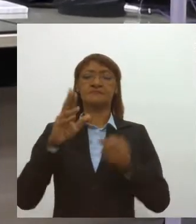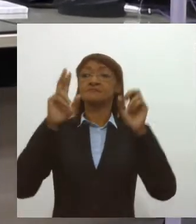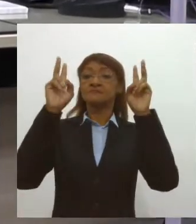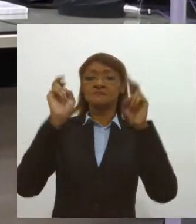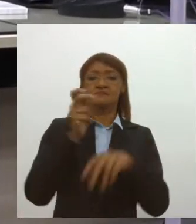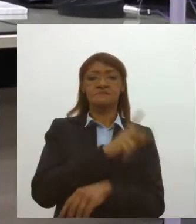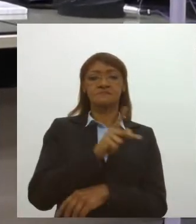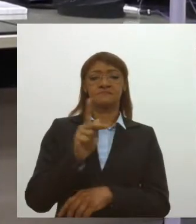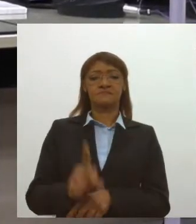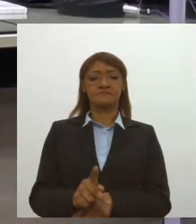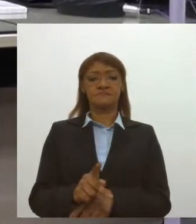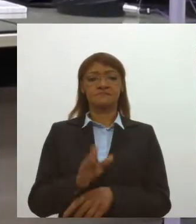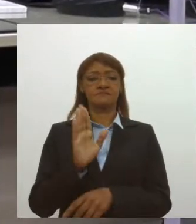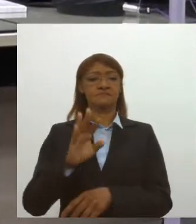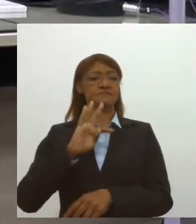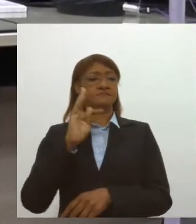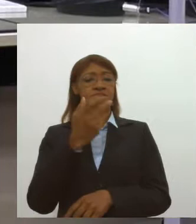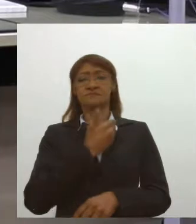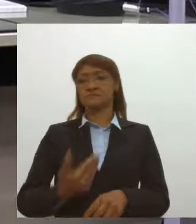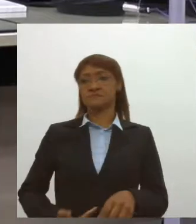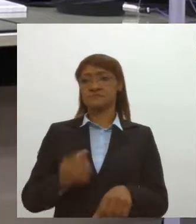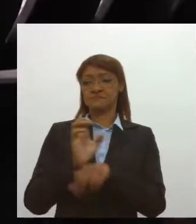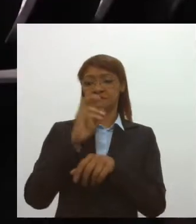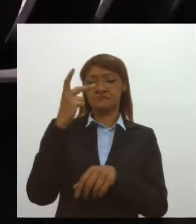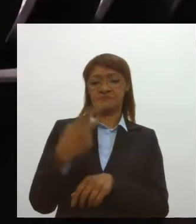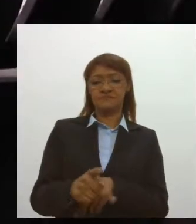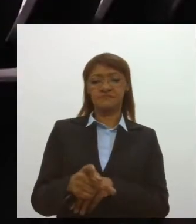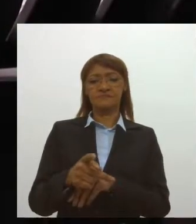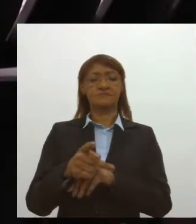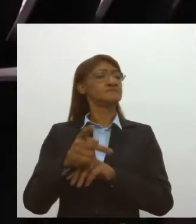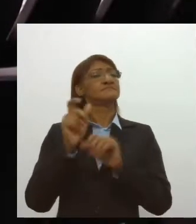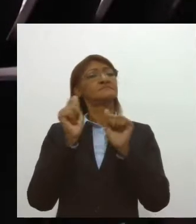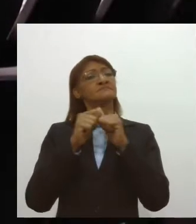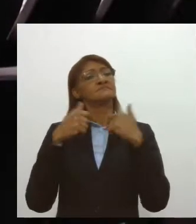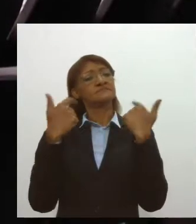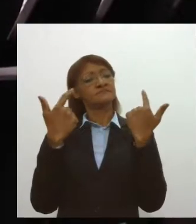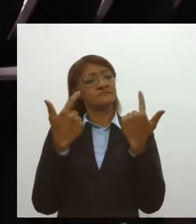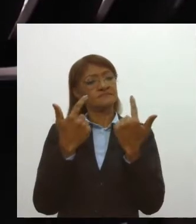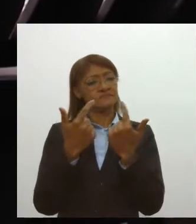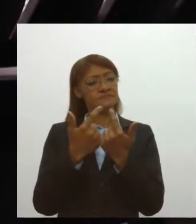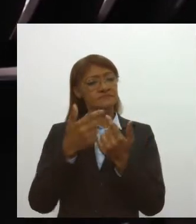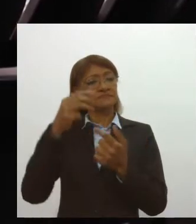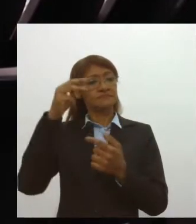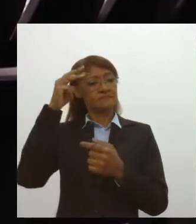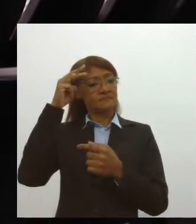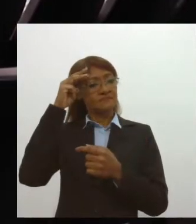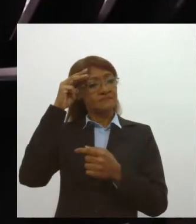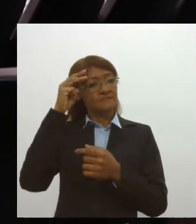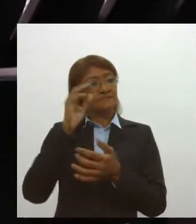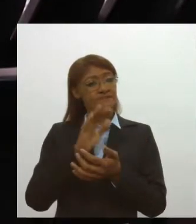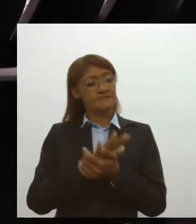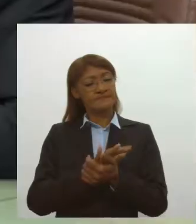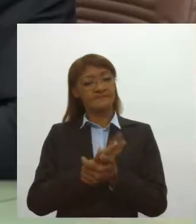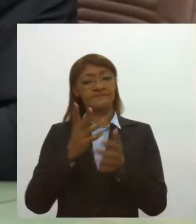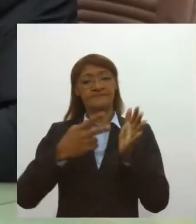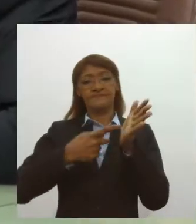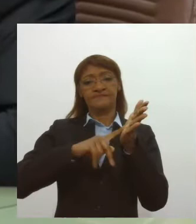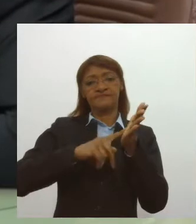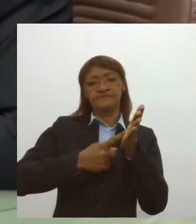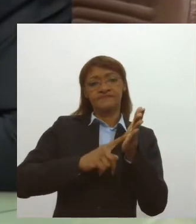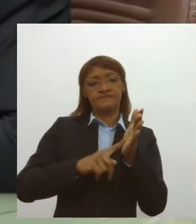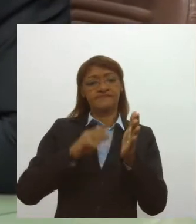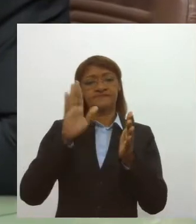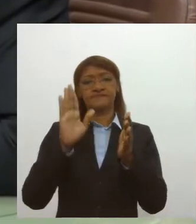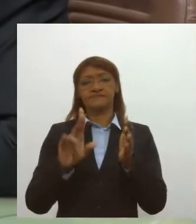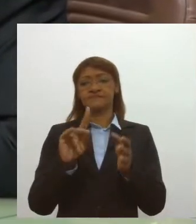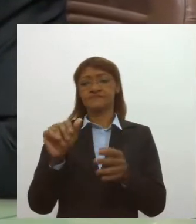professores da rede pública foi um dos principais na sessão da Assembleia Legislativa da última terça-feira. O Sintese protocolou no